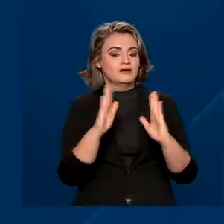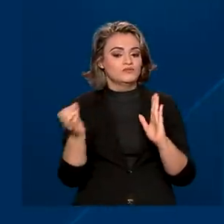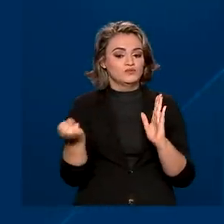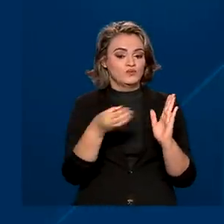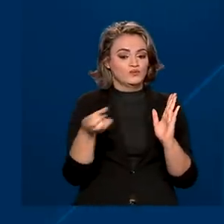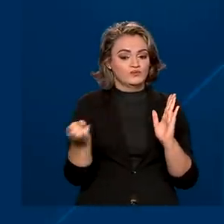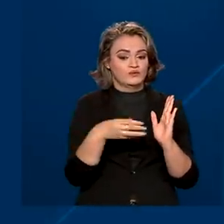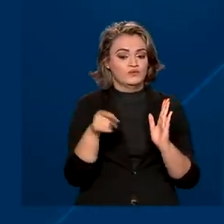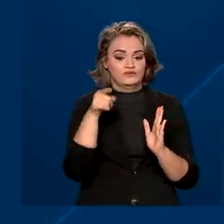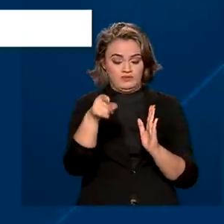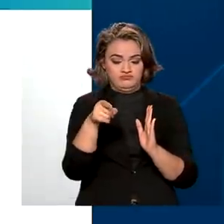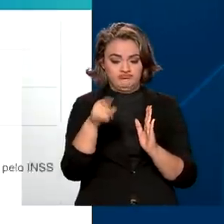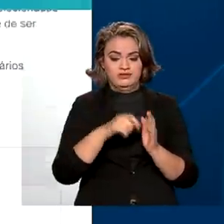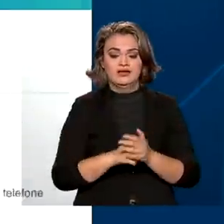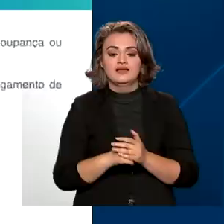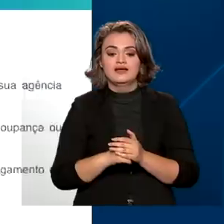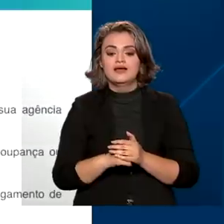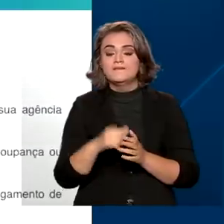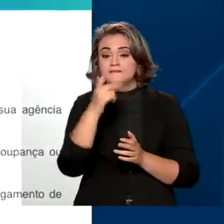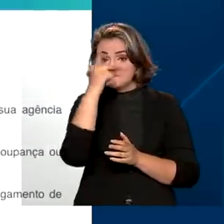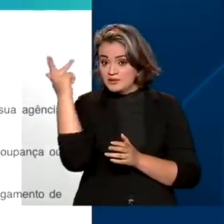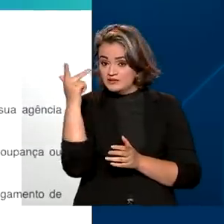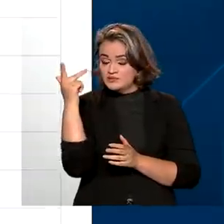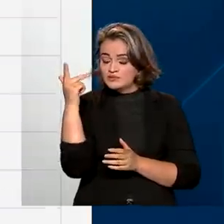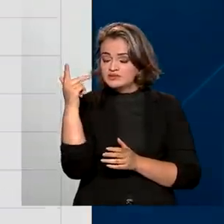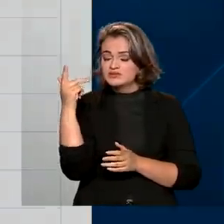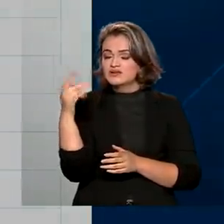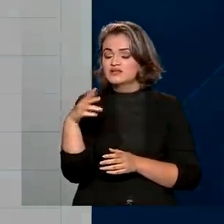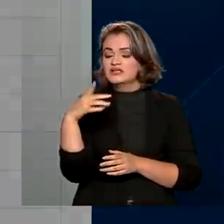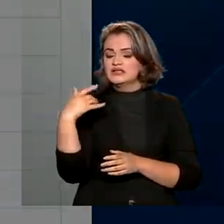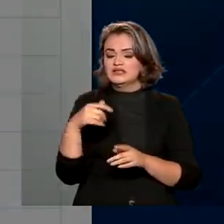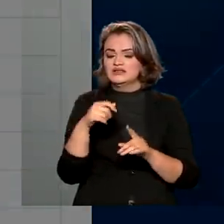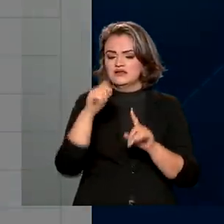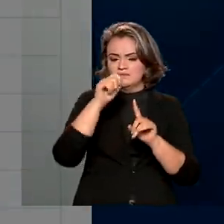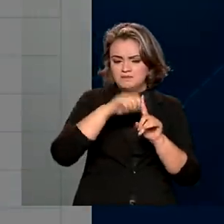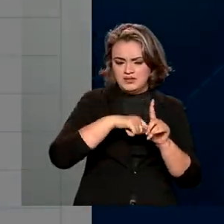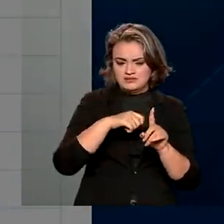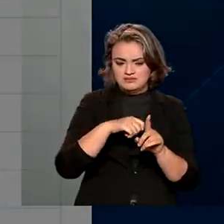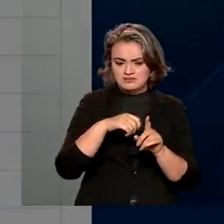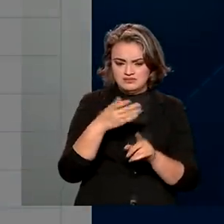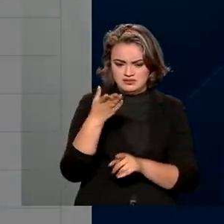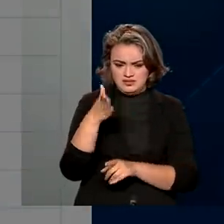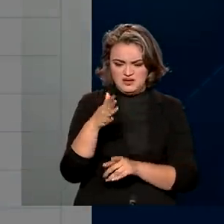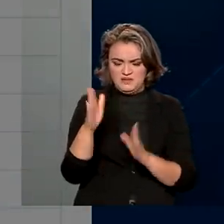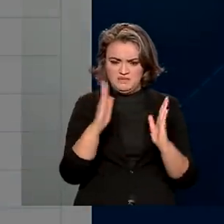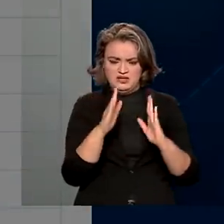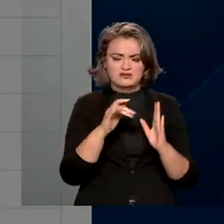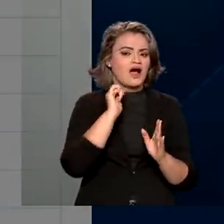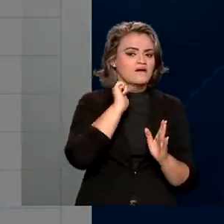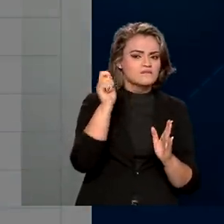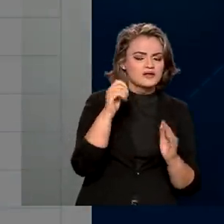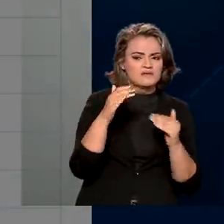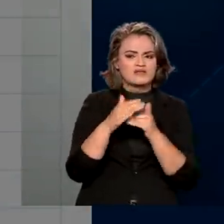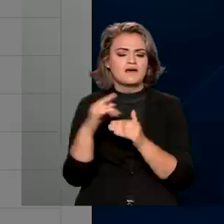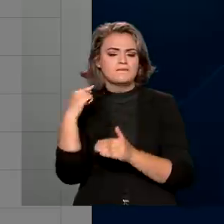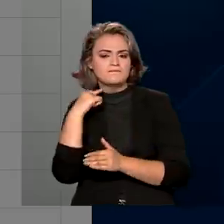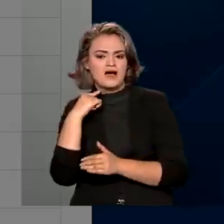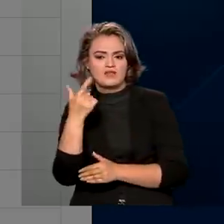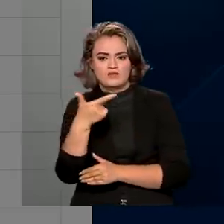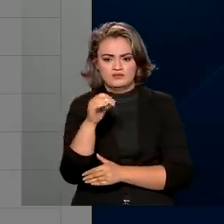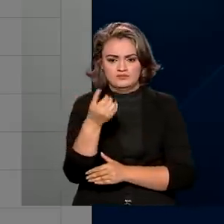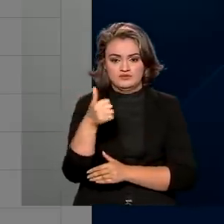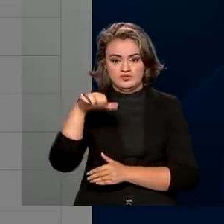divulgadas pelo site da Caixa, pessoas que possuem os meses de vencimento originais entre abril e maio de 2019